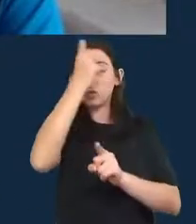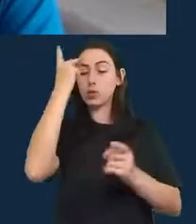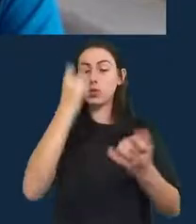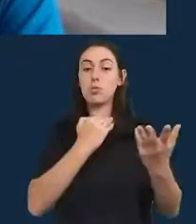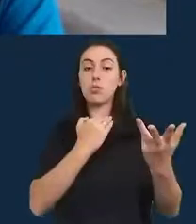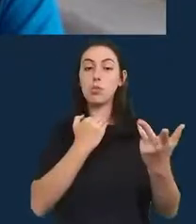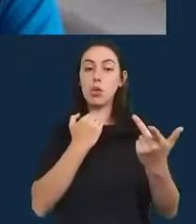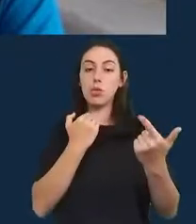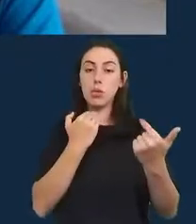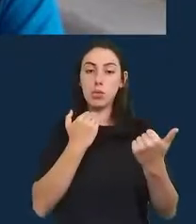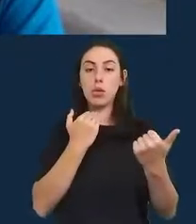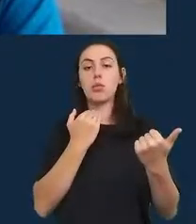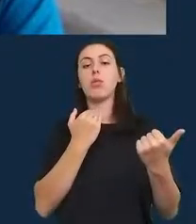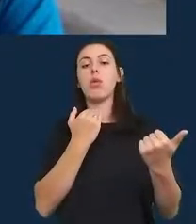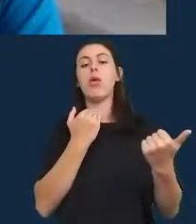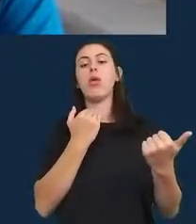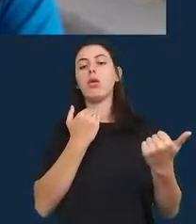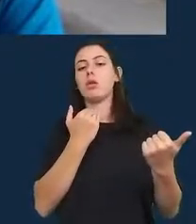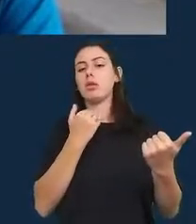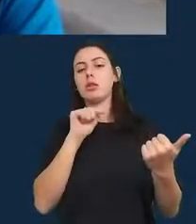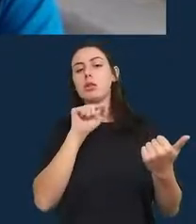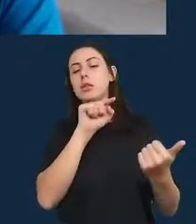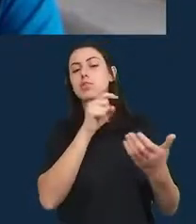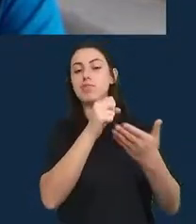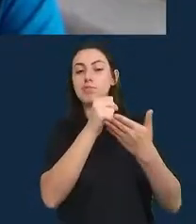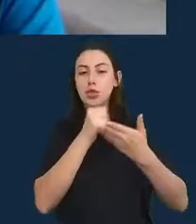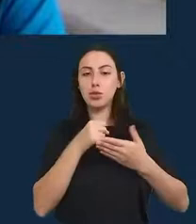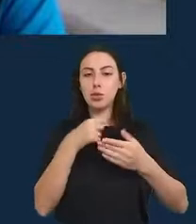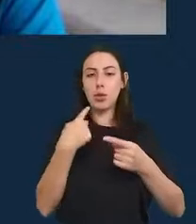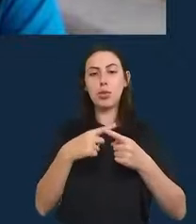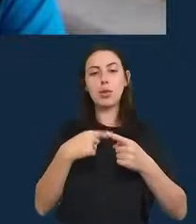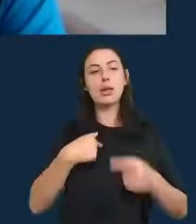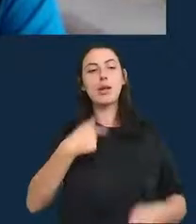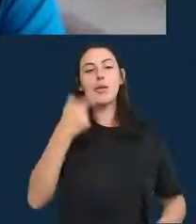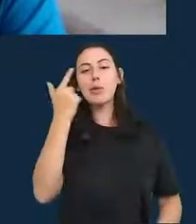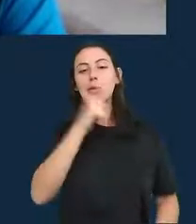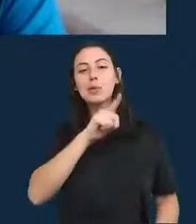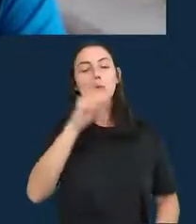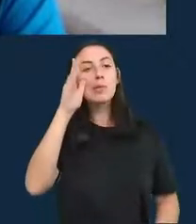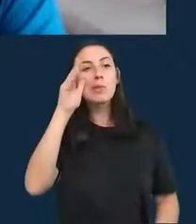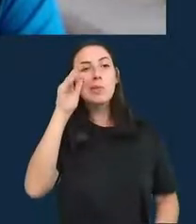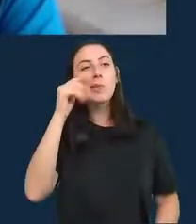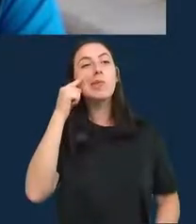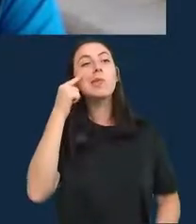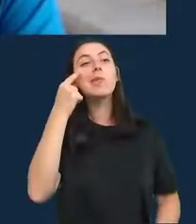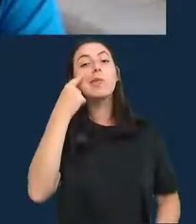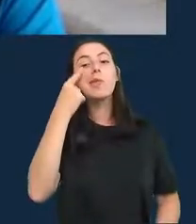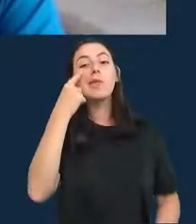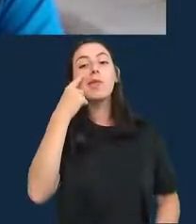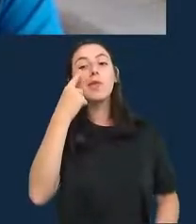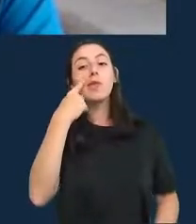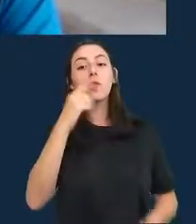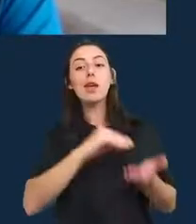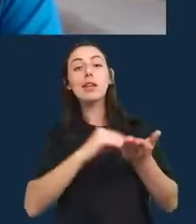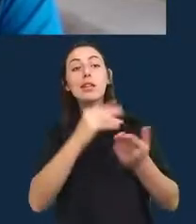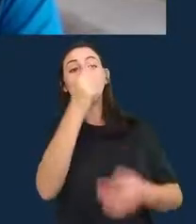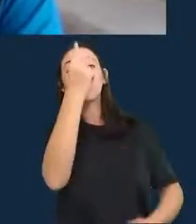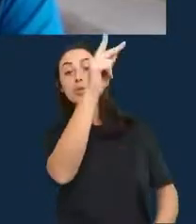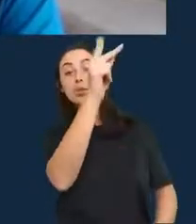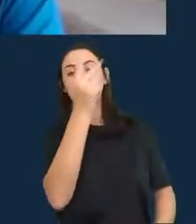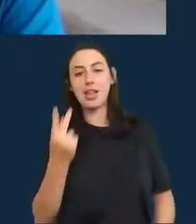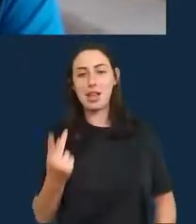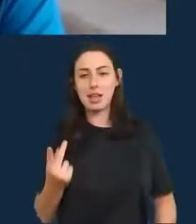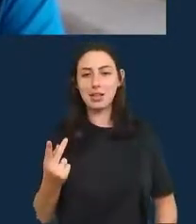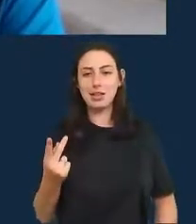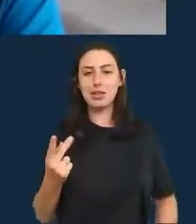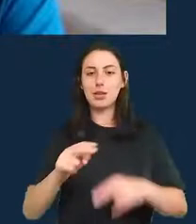contribuições incríveis, porque eu pude acessar o banco de dados deles também. E a gente fez isso a princípio no The Economist e